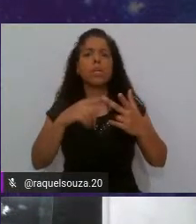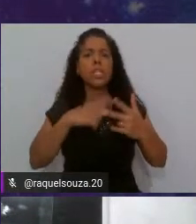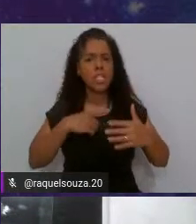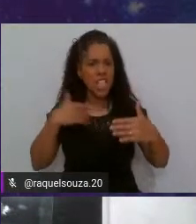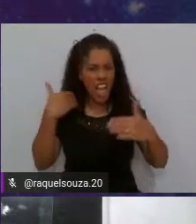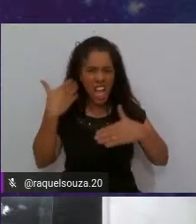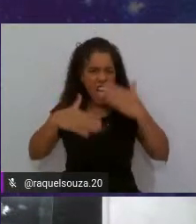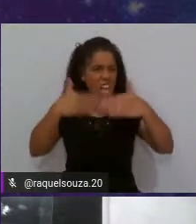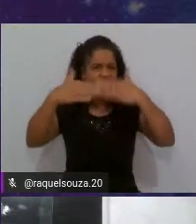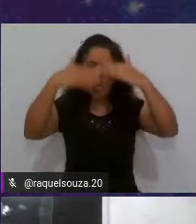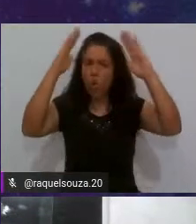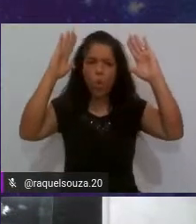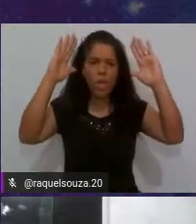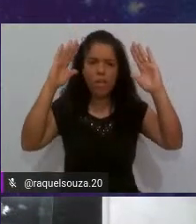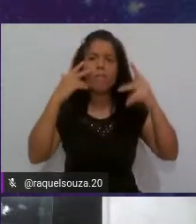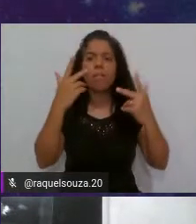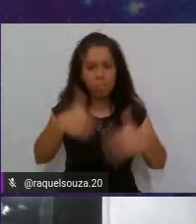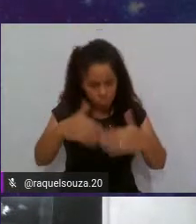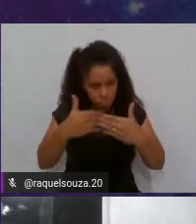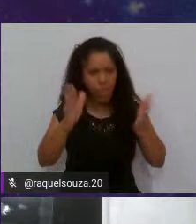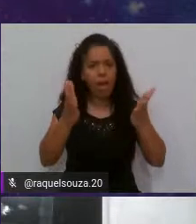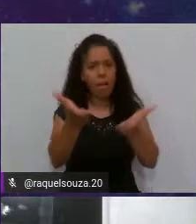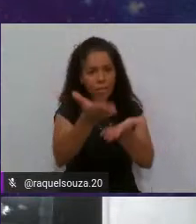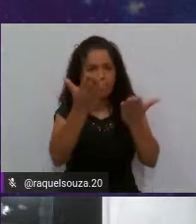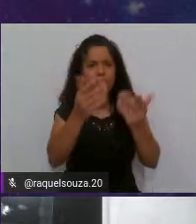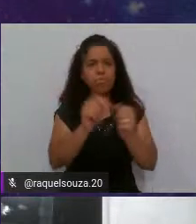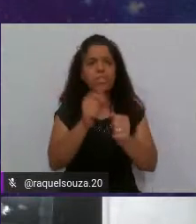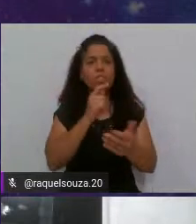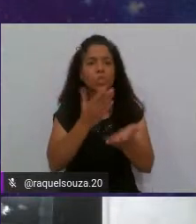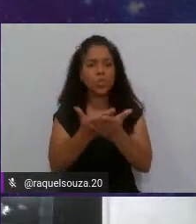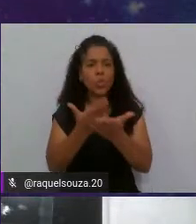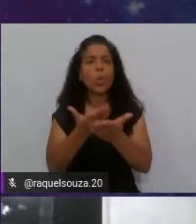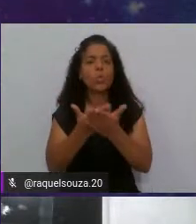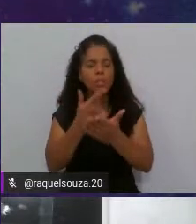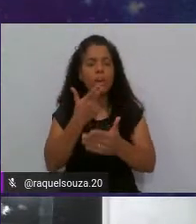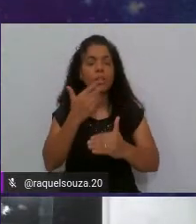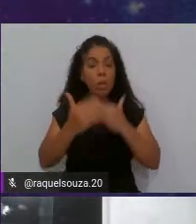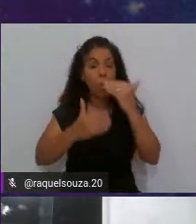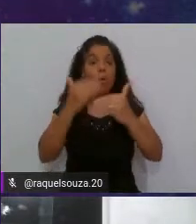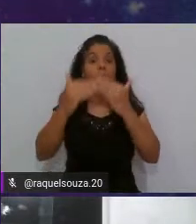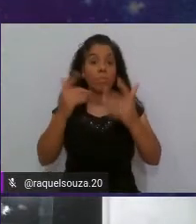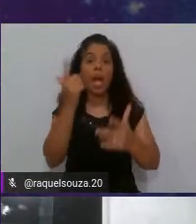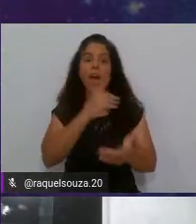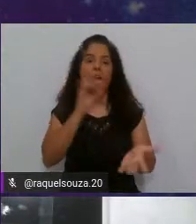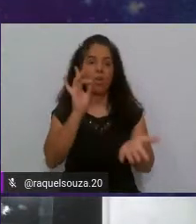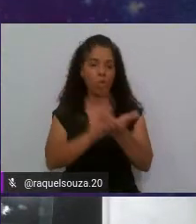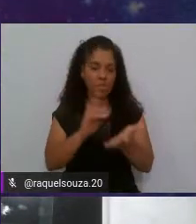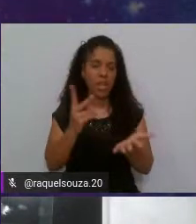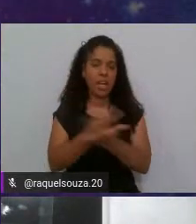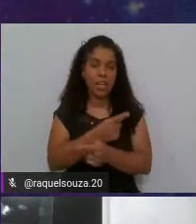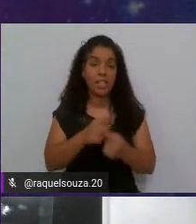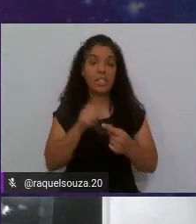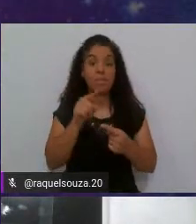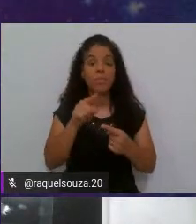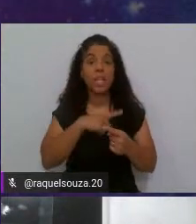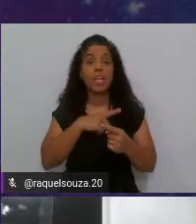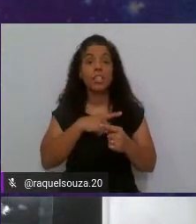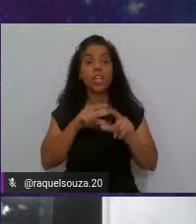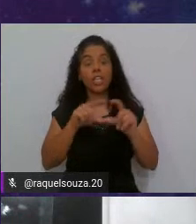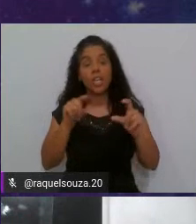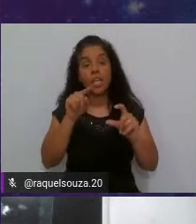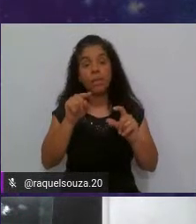evoluir, né, sair da zona de conforto, porque eu posso dizer que o progresso realmente acontece. Eu deixo aqui para vocês